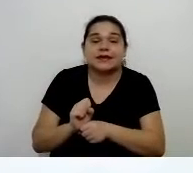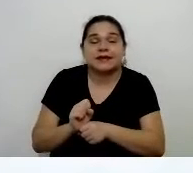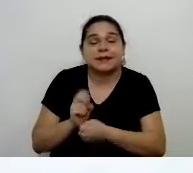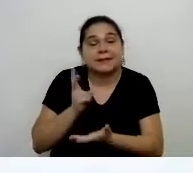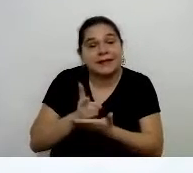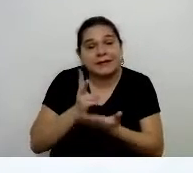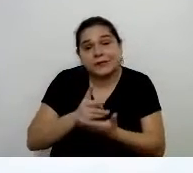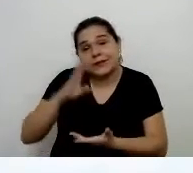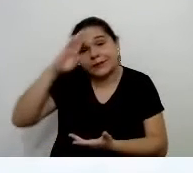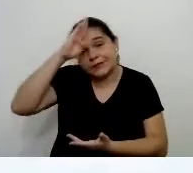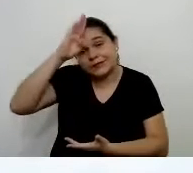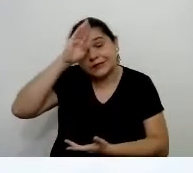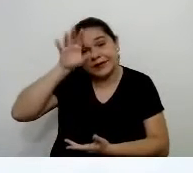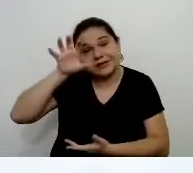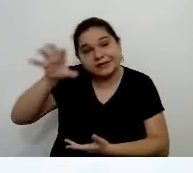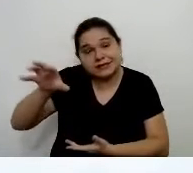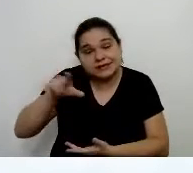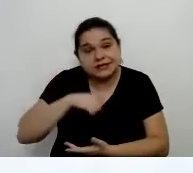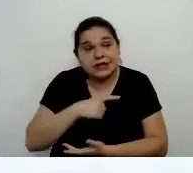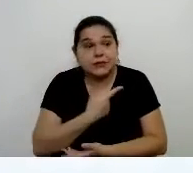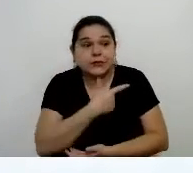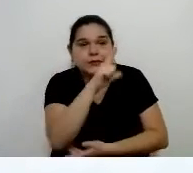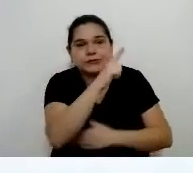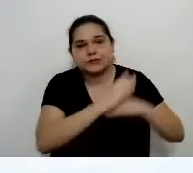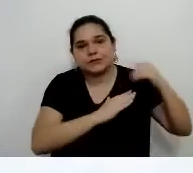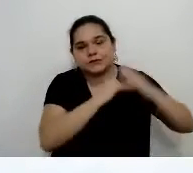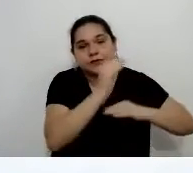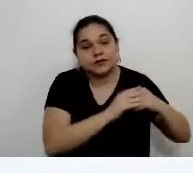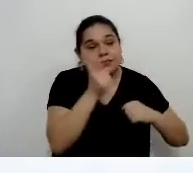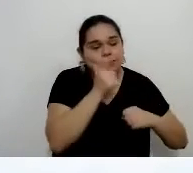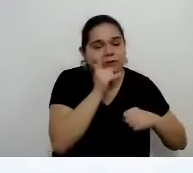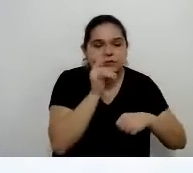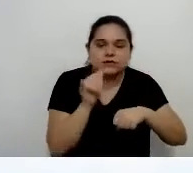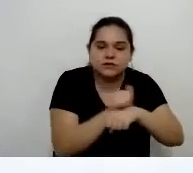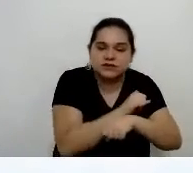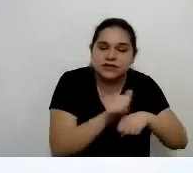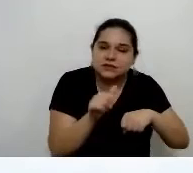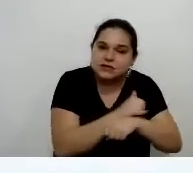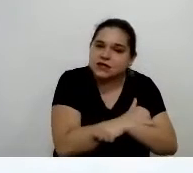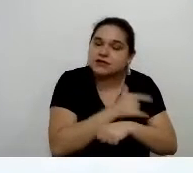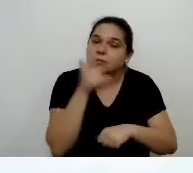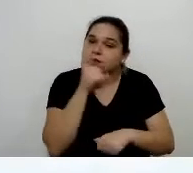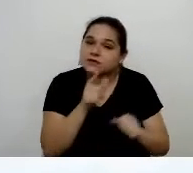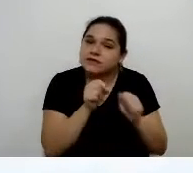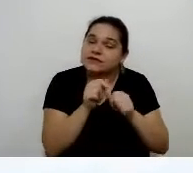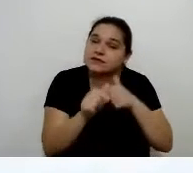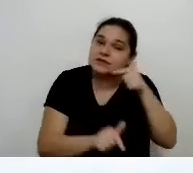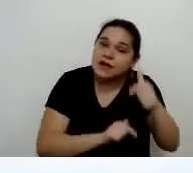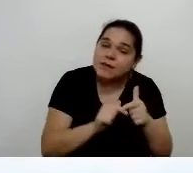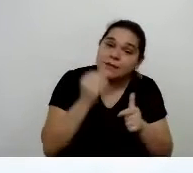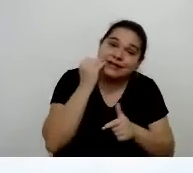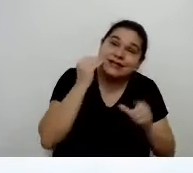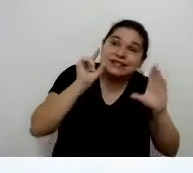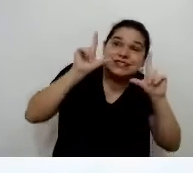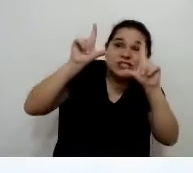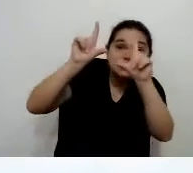tenha, outros profissionais de outras áreas estratégicas consigam fazer um trabalho e consigam diminuir